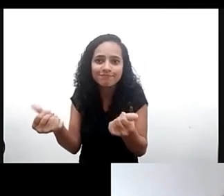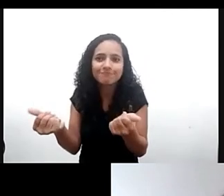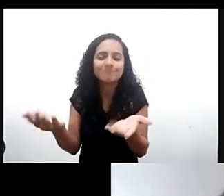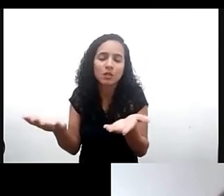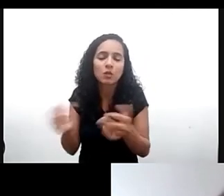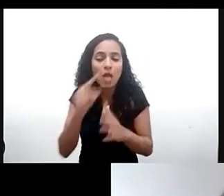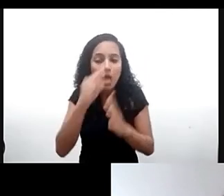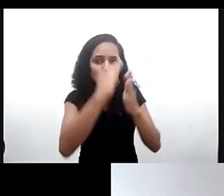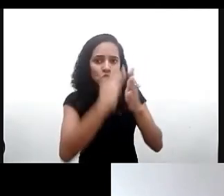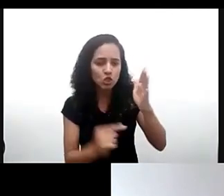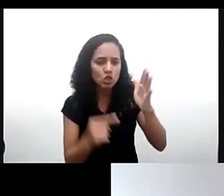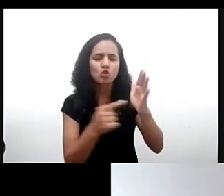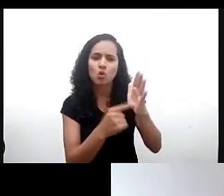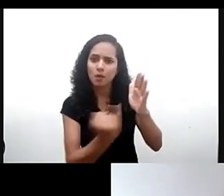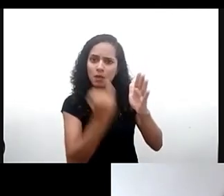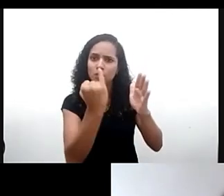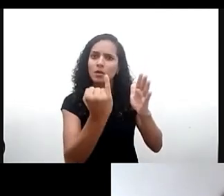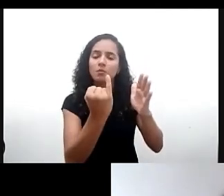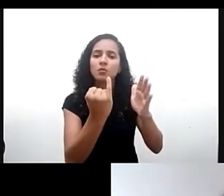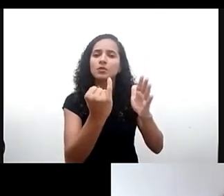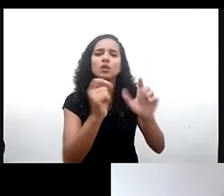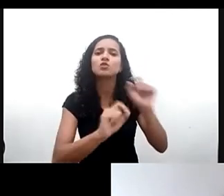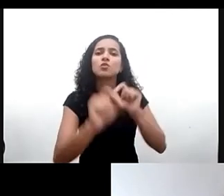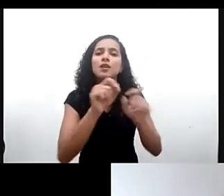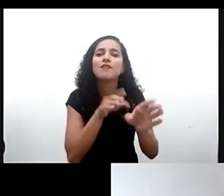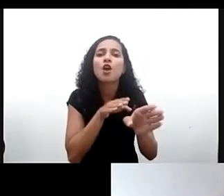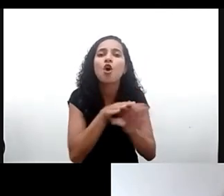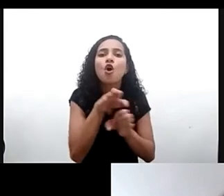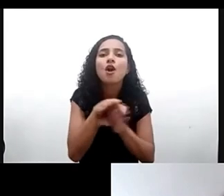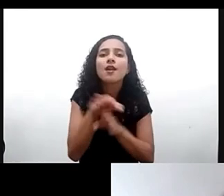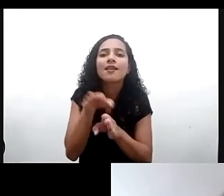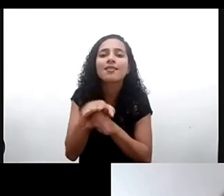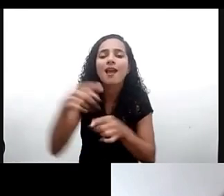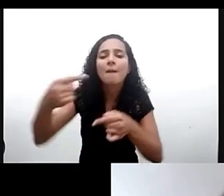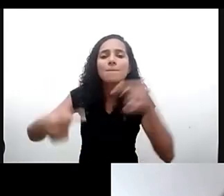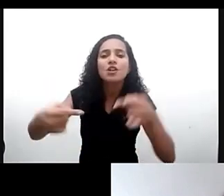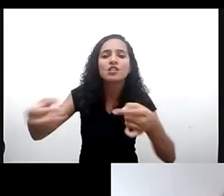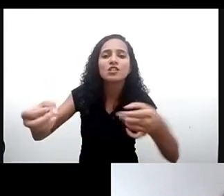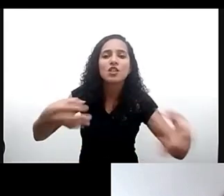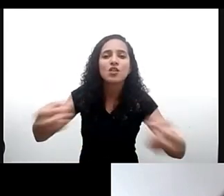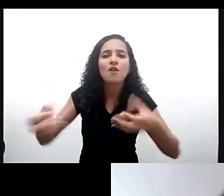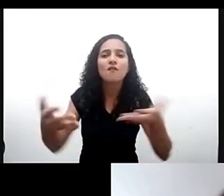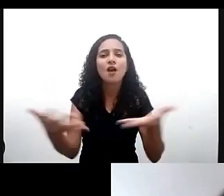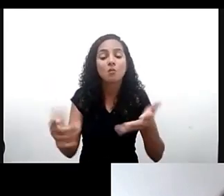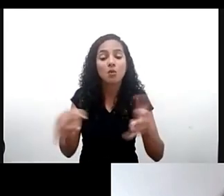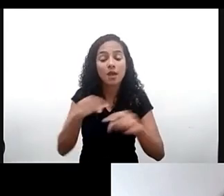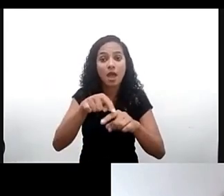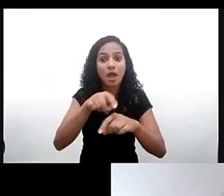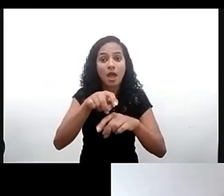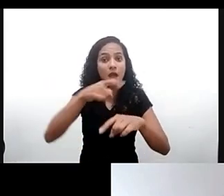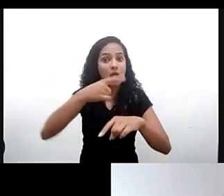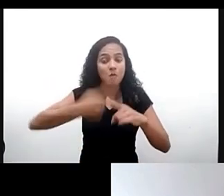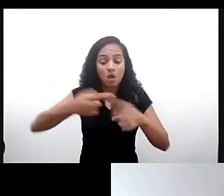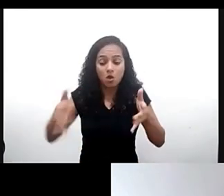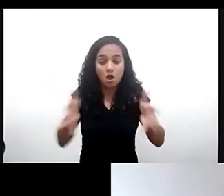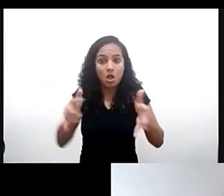documento em termos de orientar essa nova política porque estamos em um momento de que embora seja uma crise